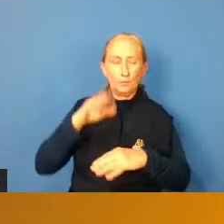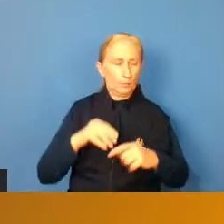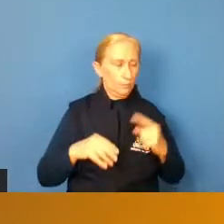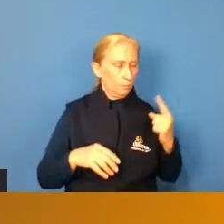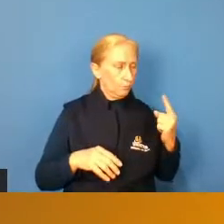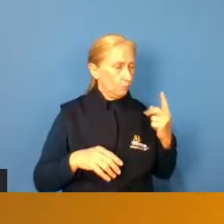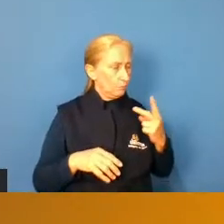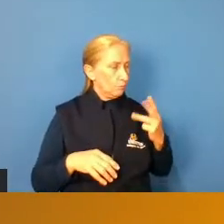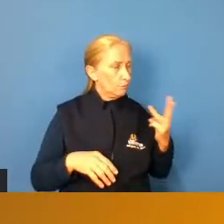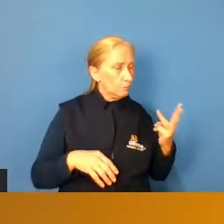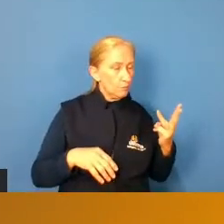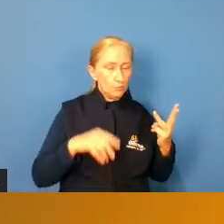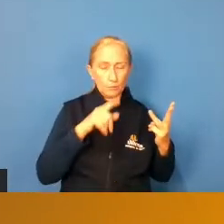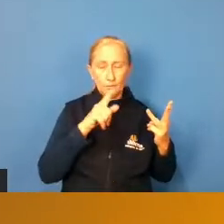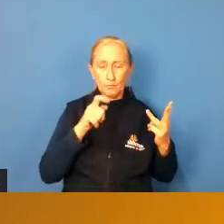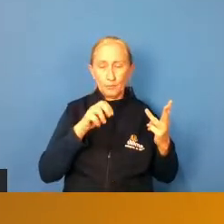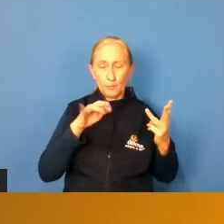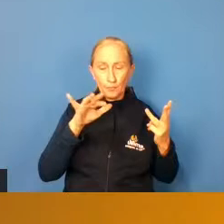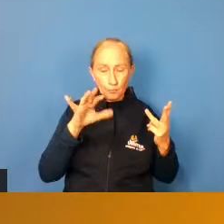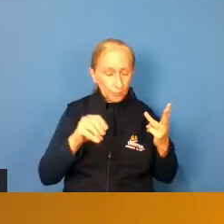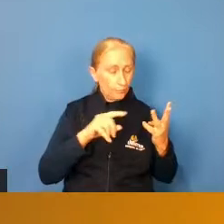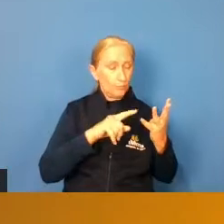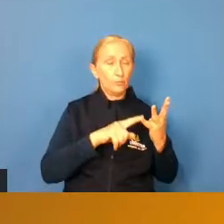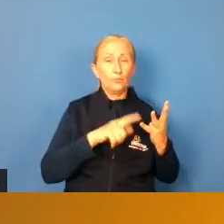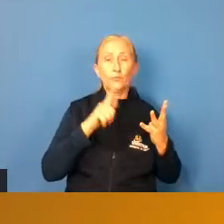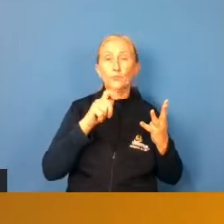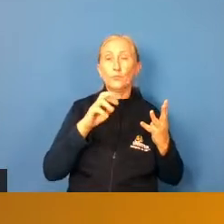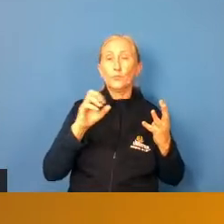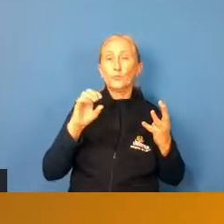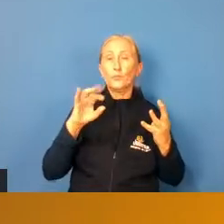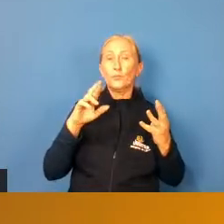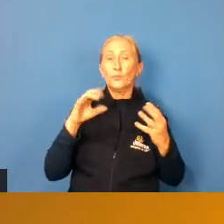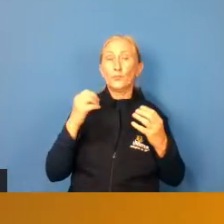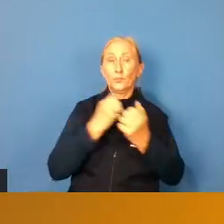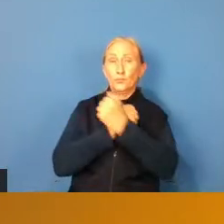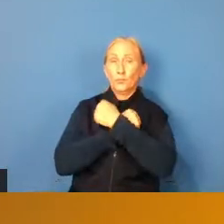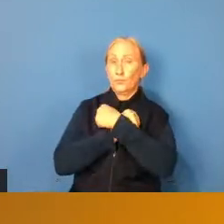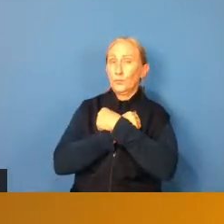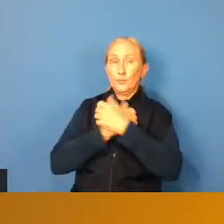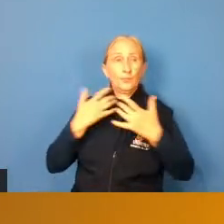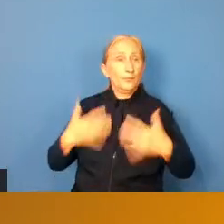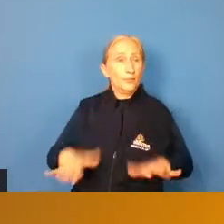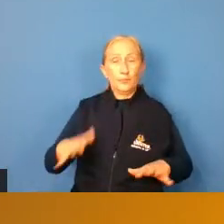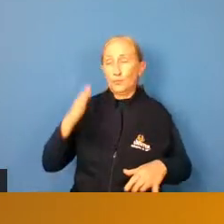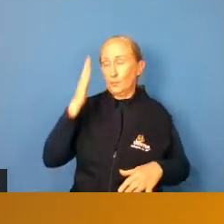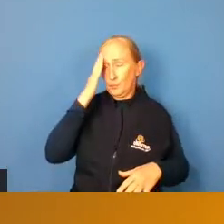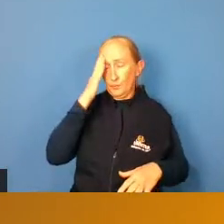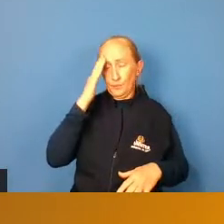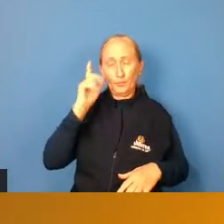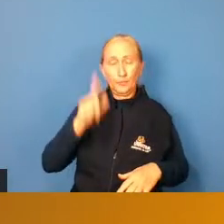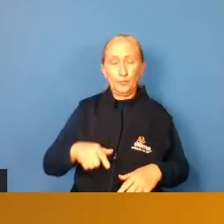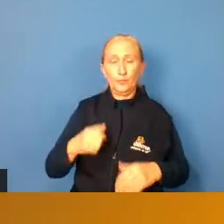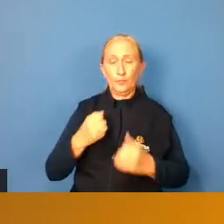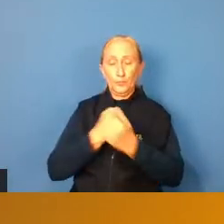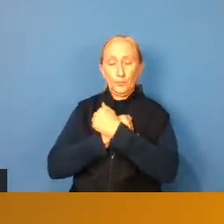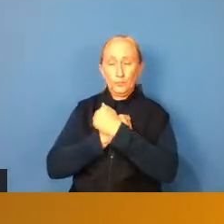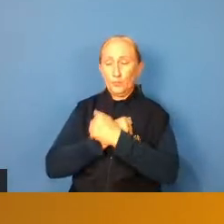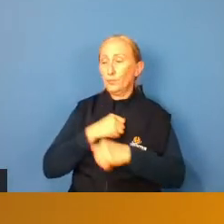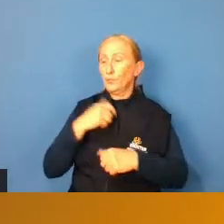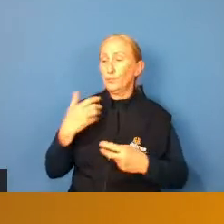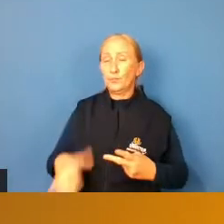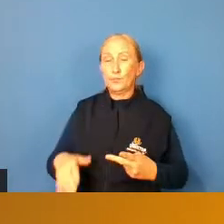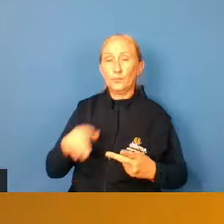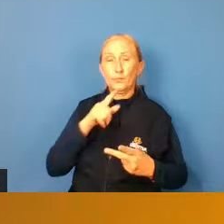zagueiro e goleiro então ninguém quer ser ninguém quer ser ninguém quer ser goleiro ninguém quer ser zagueiro